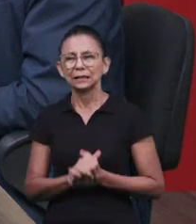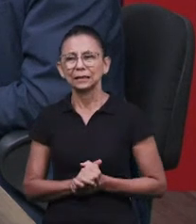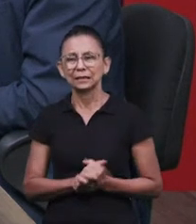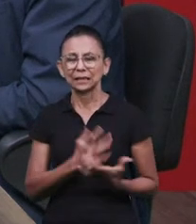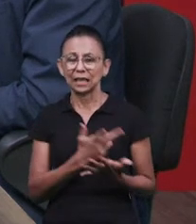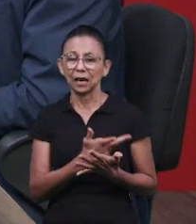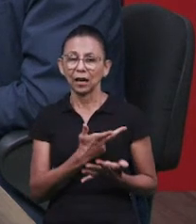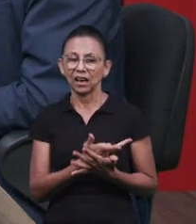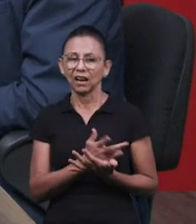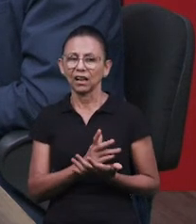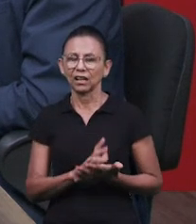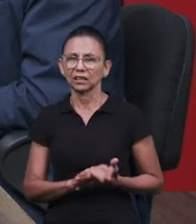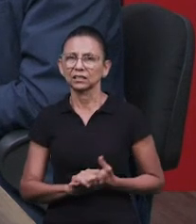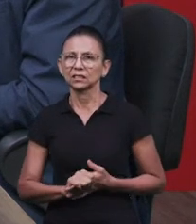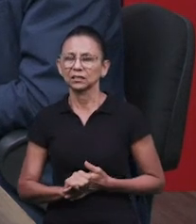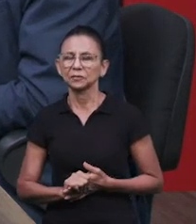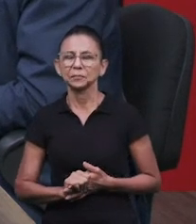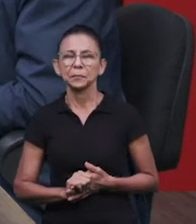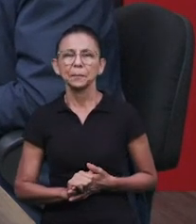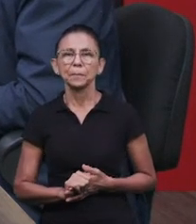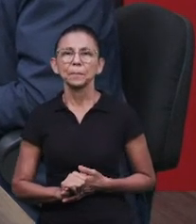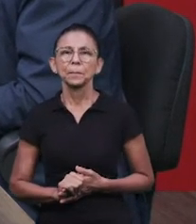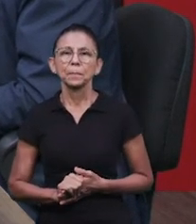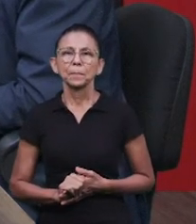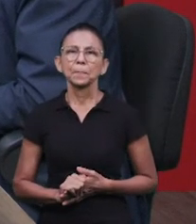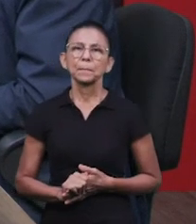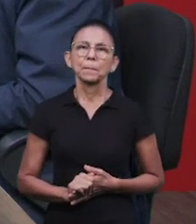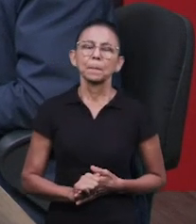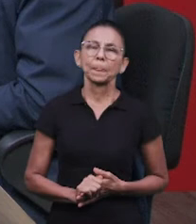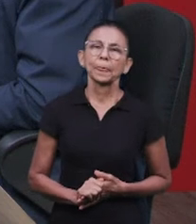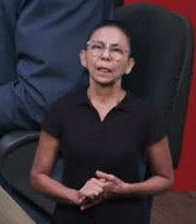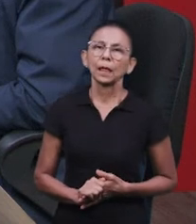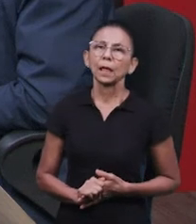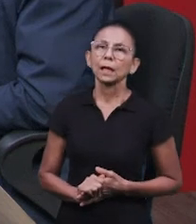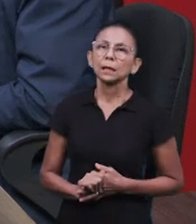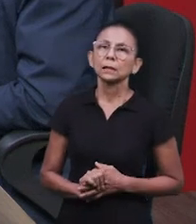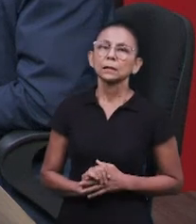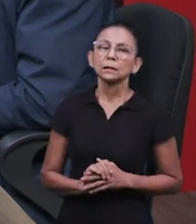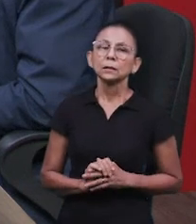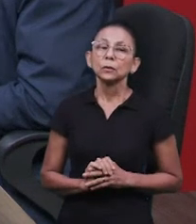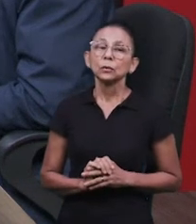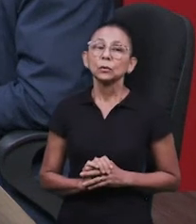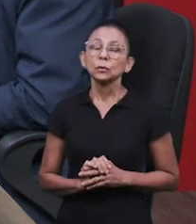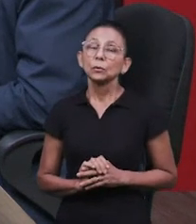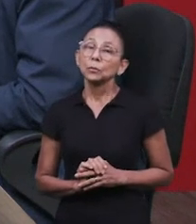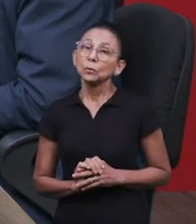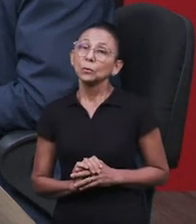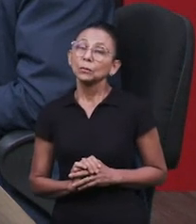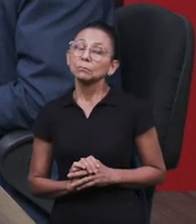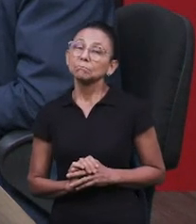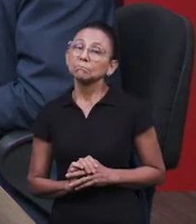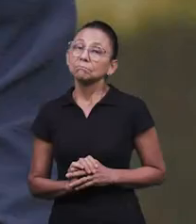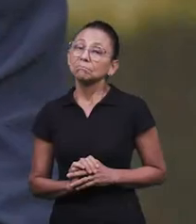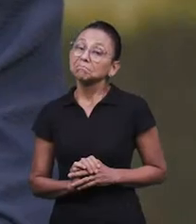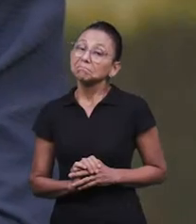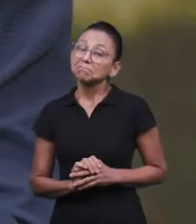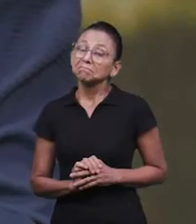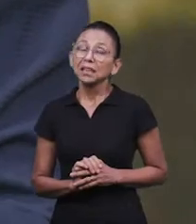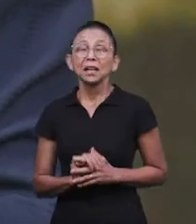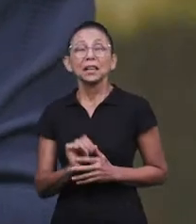fora e que não olha com essa ótica que nós temos, de perceber onde está a sutileza,